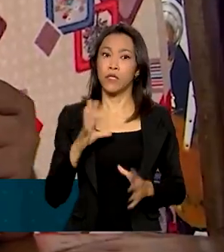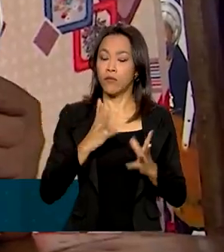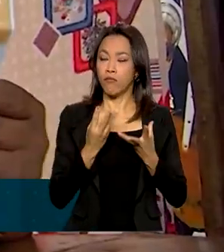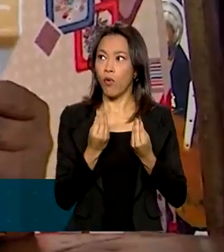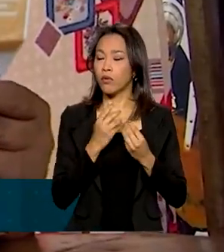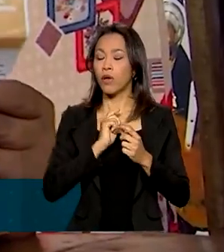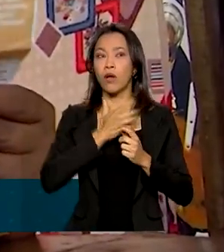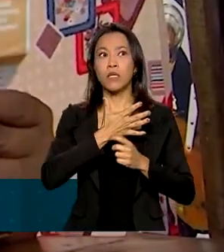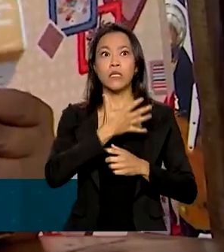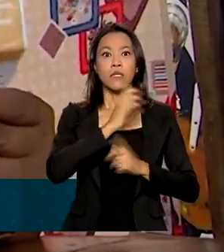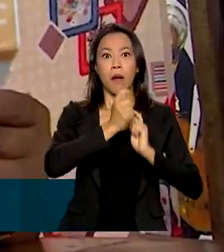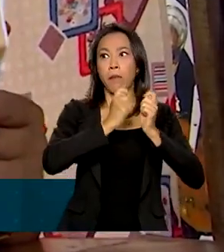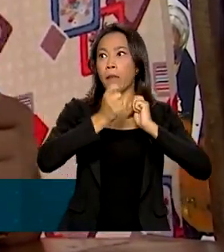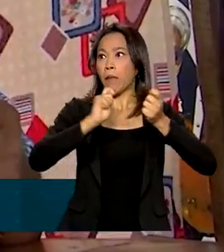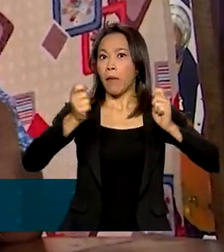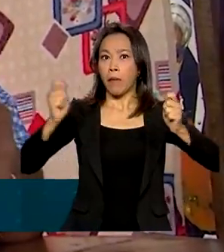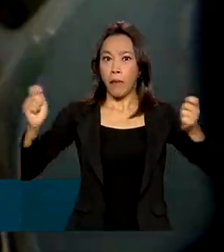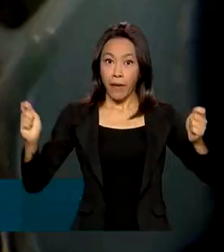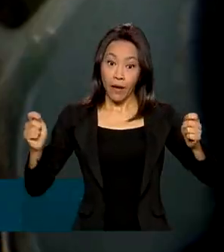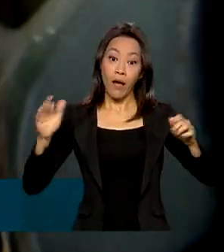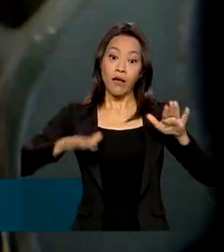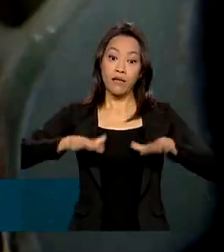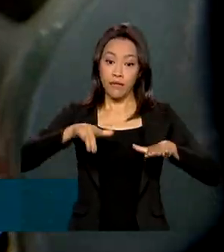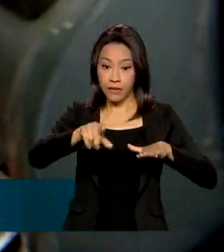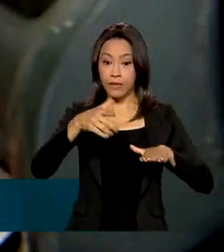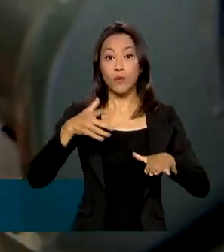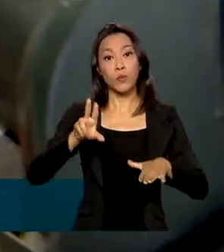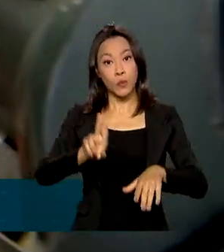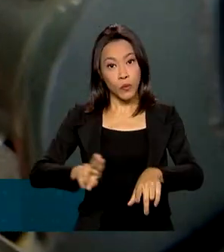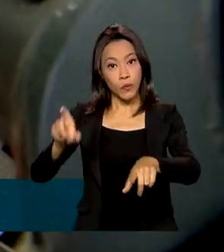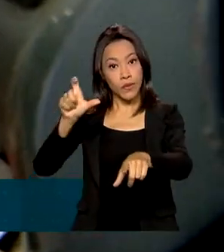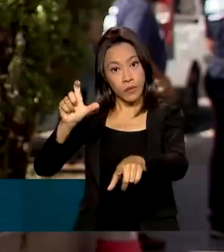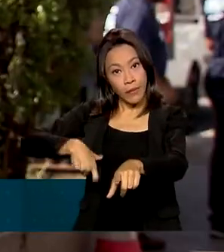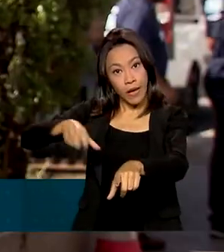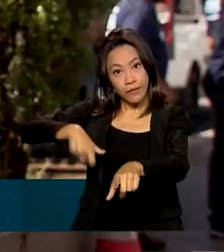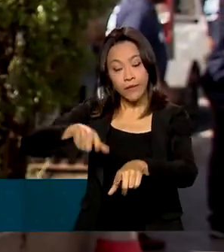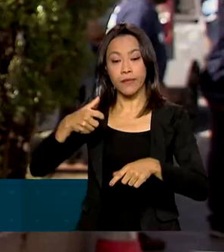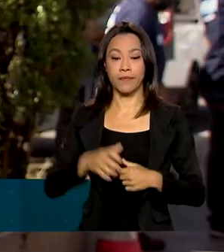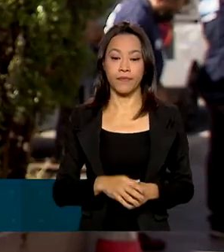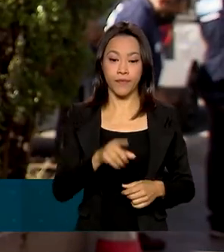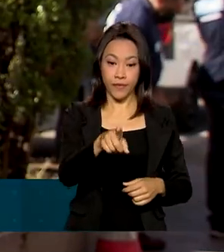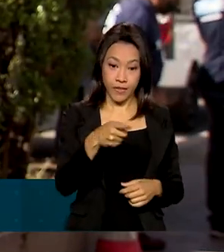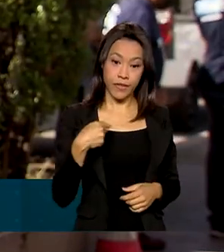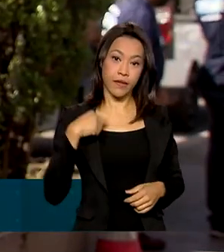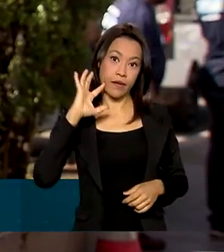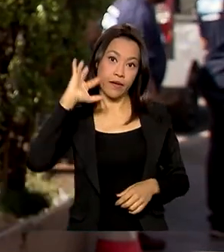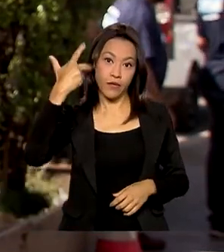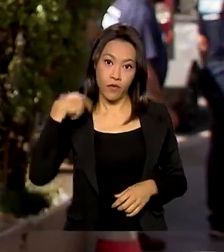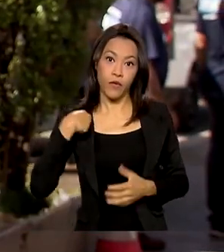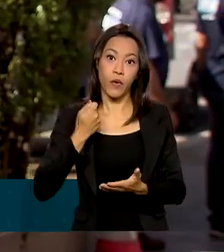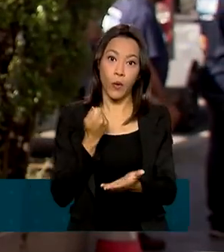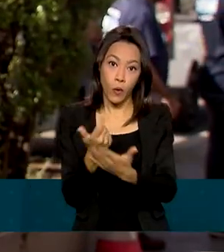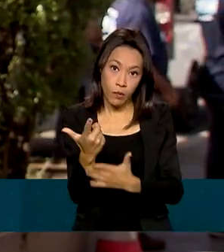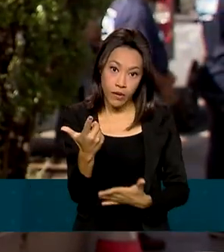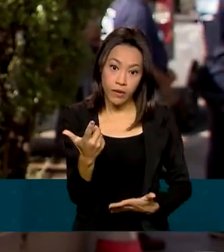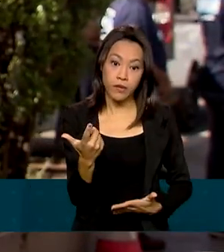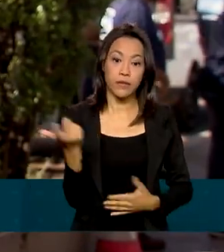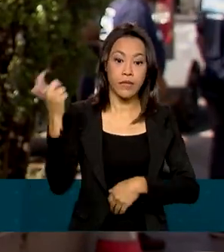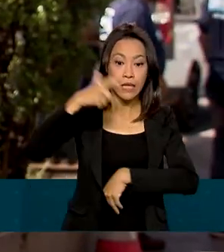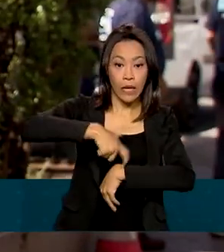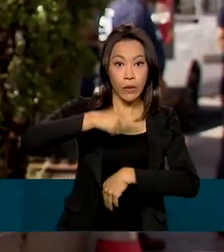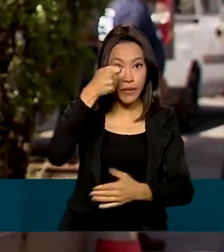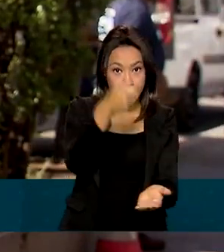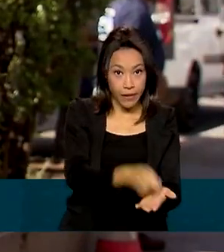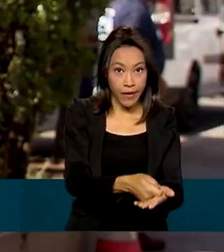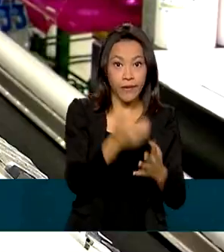para pagar, muitas vezes o consumidor apela para o cartão de crédito. Você acaba comprando e na hora de pagar